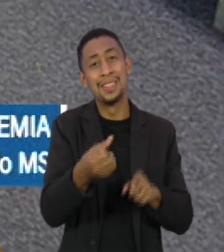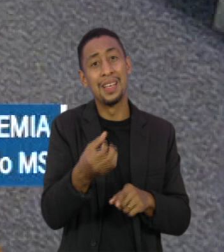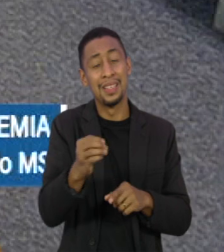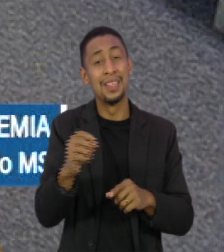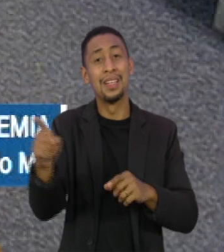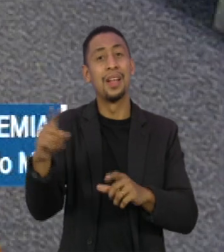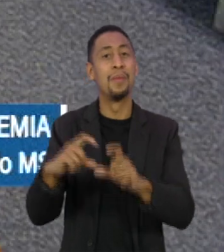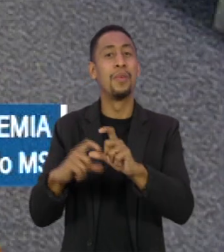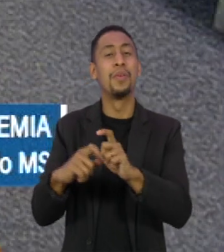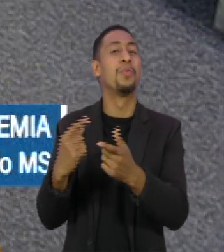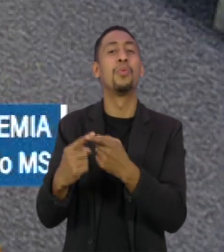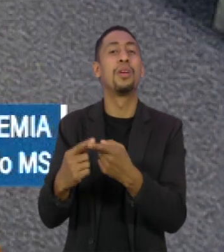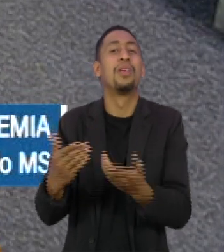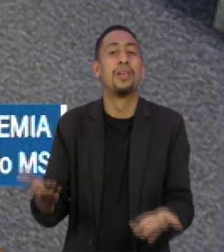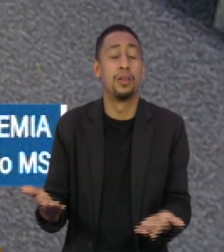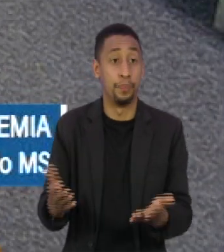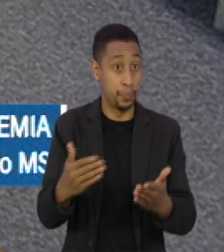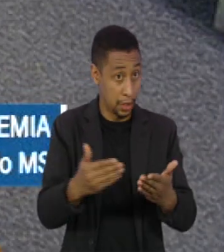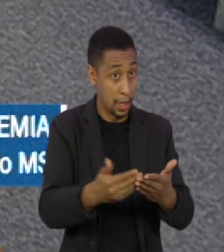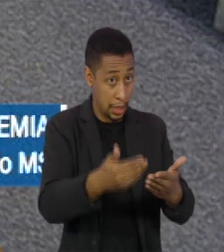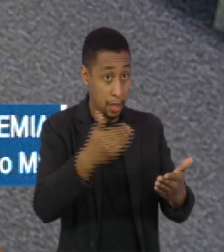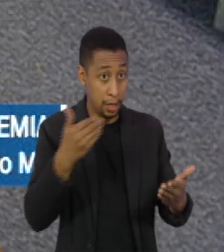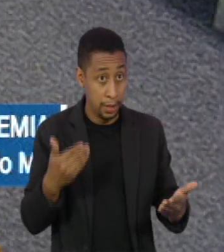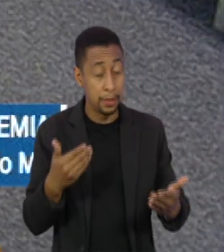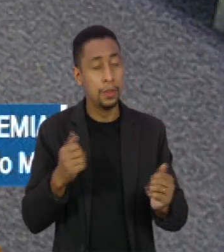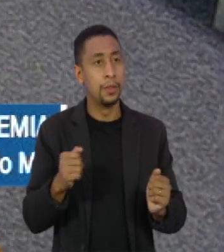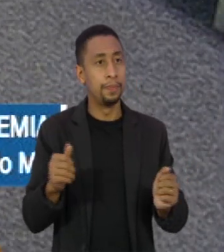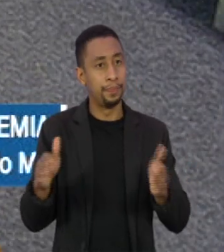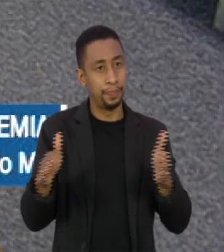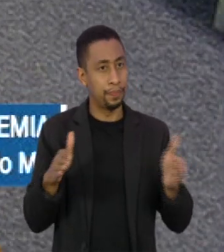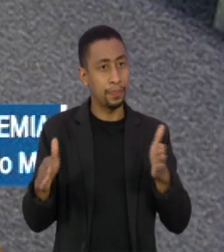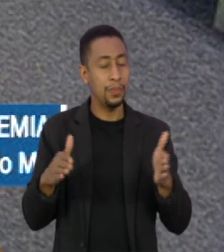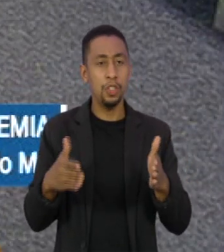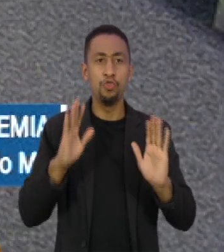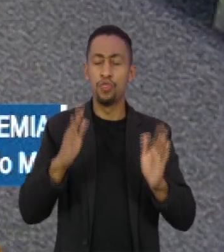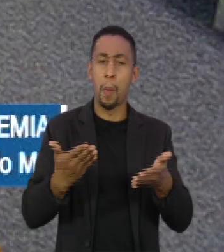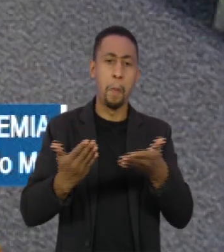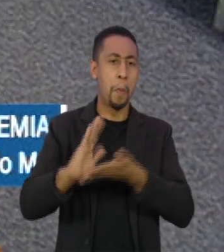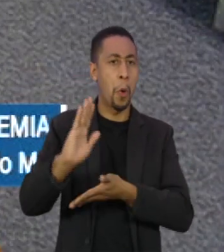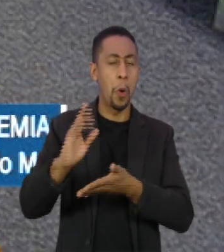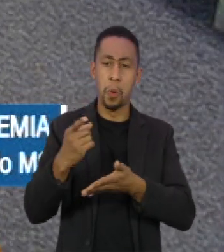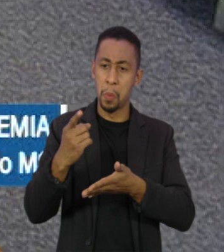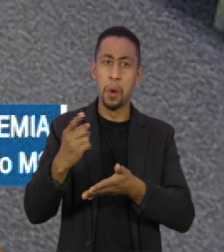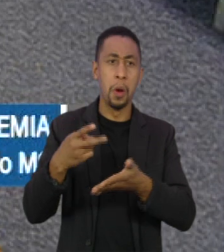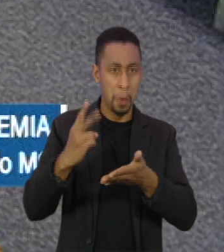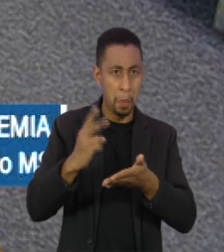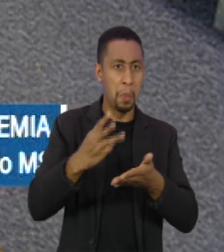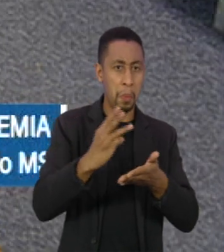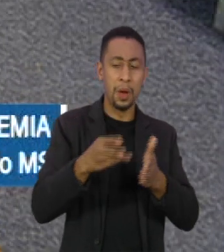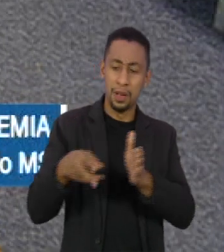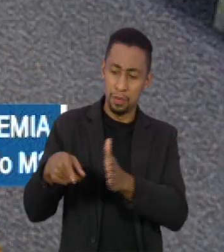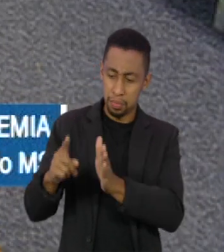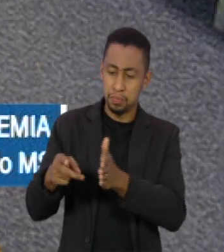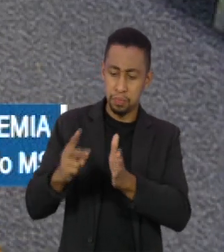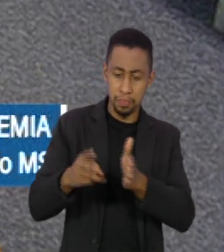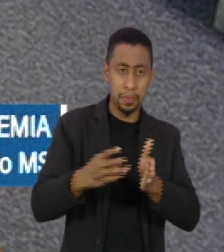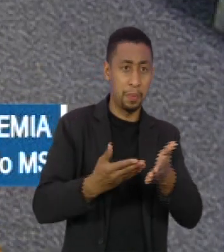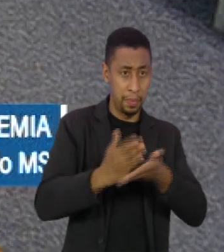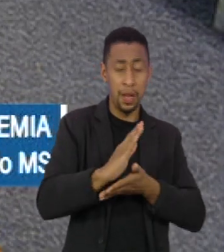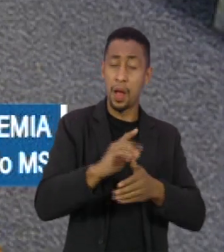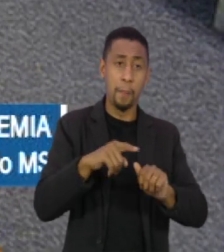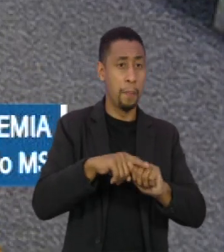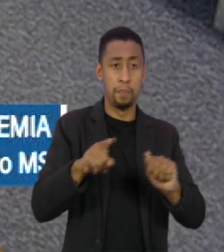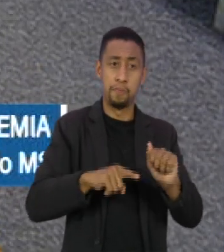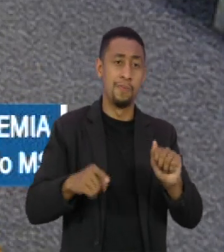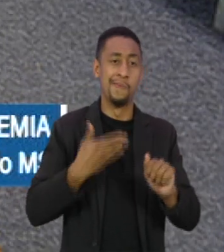mais avançada naquele momento, nos estudos clínicos de fase 3, era a da AstraZeneca. Então, naquele momento em que foi